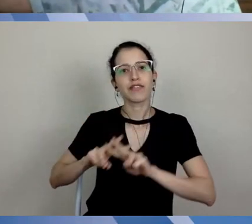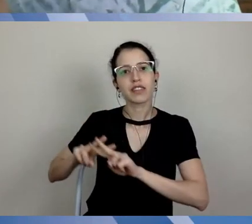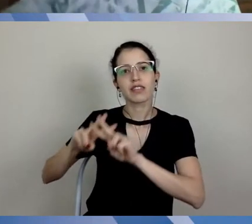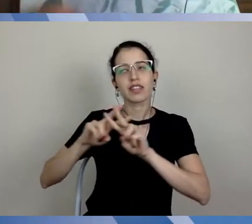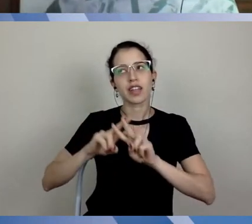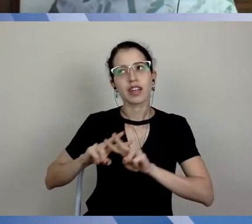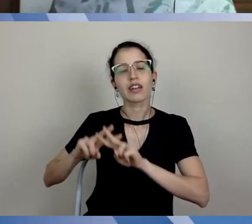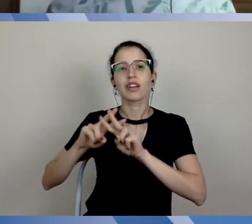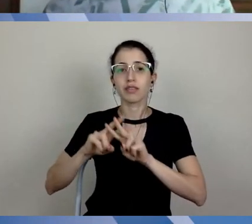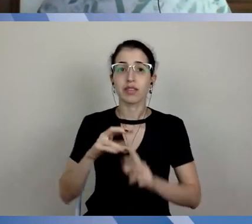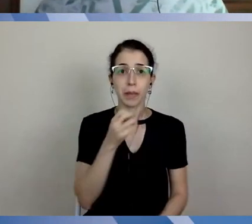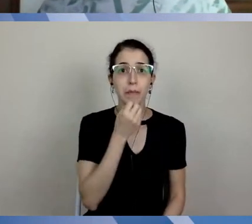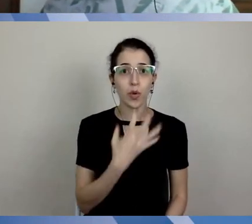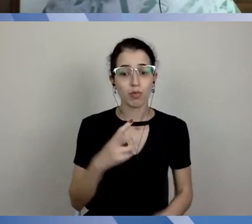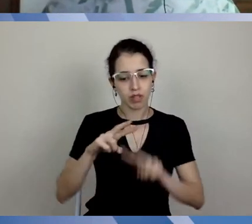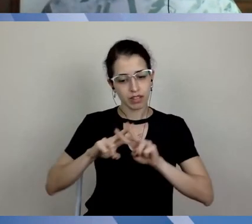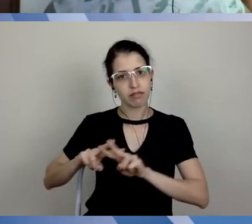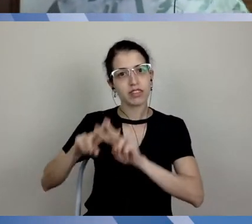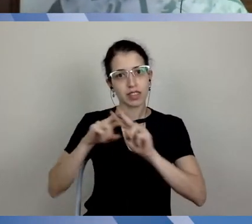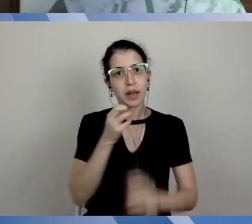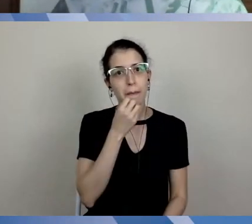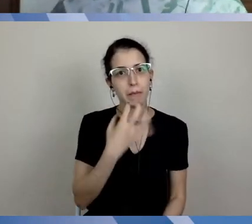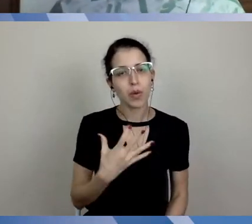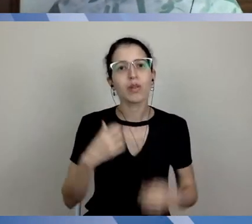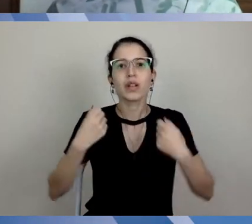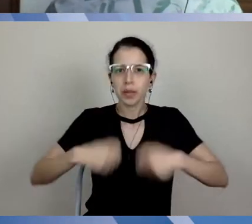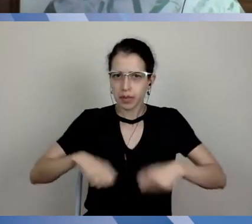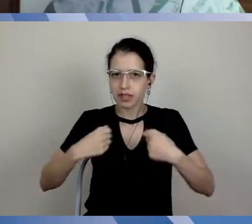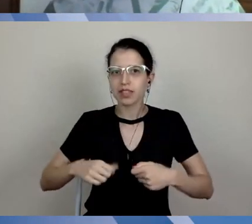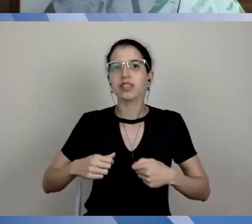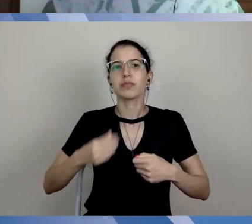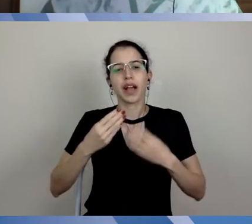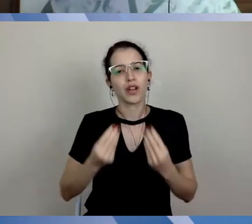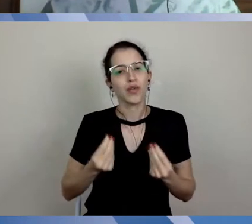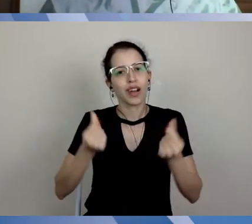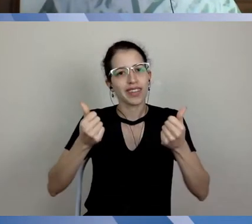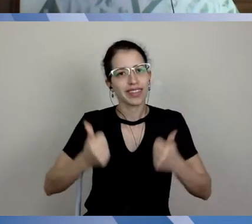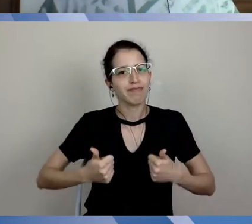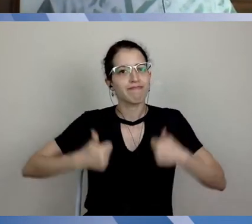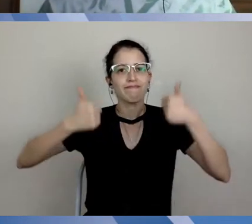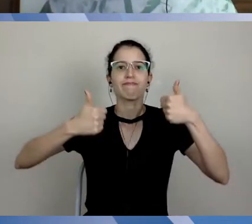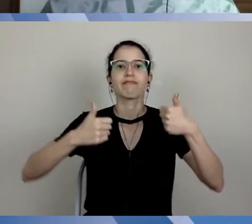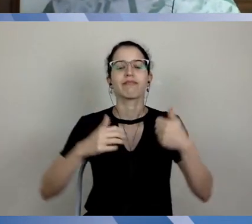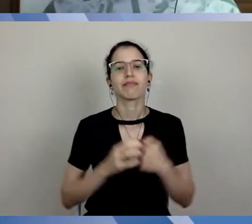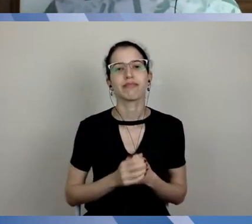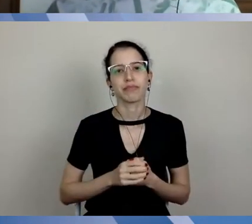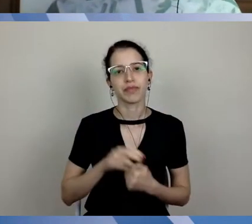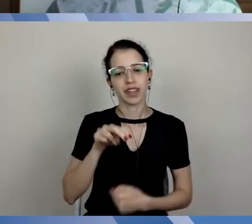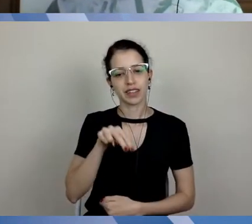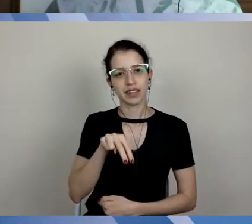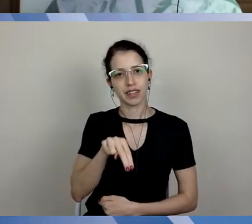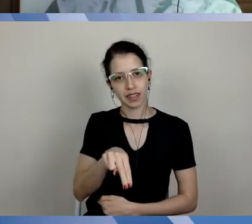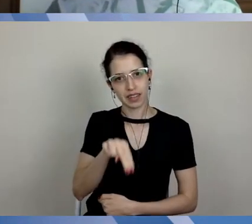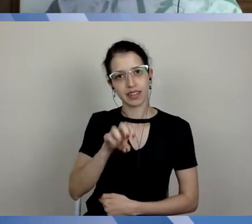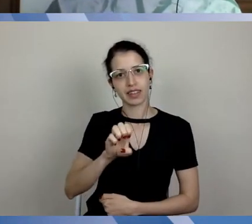eu acho até muito bom que se faça para a gente qualificar cada vez mais. O Neves vai fazer esse trabalho